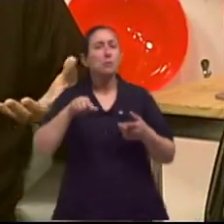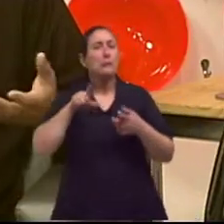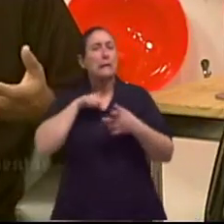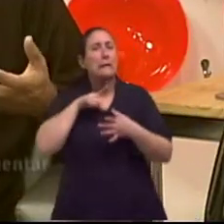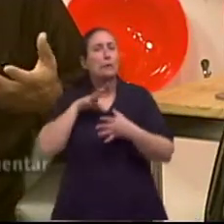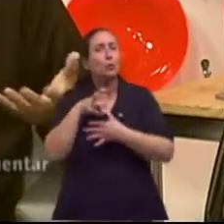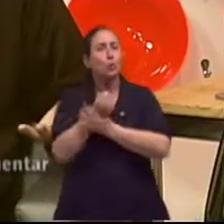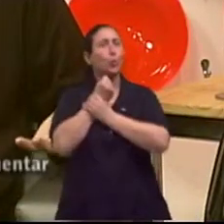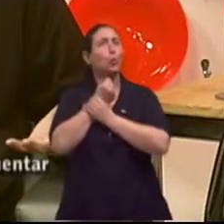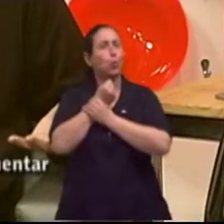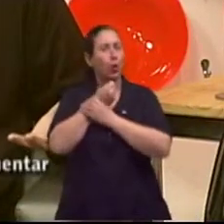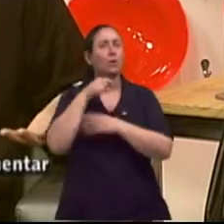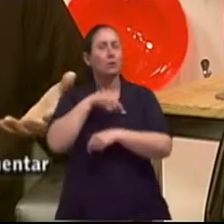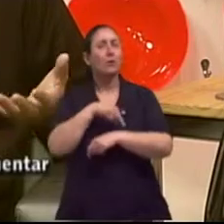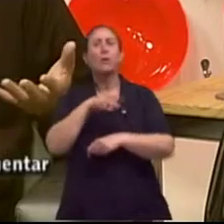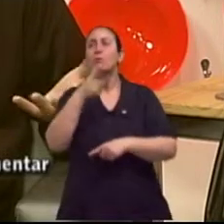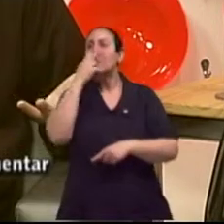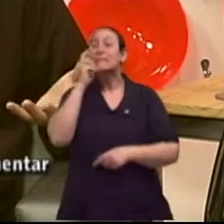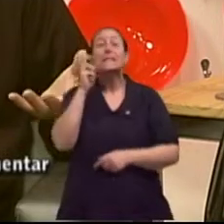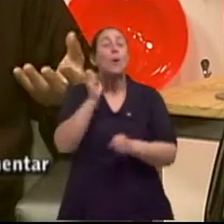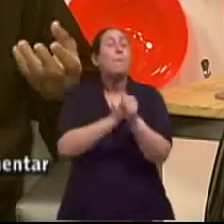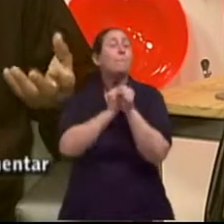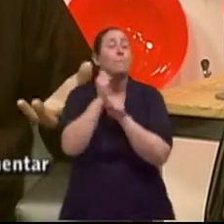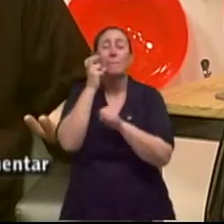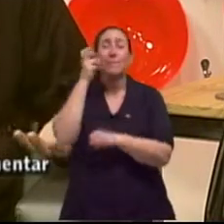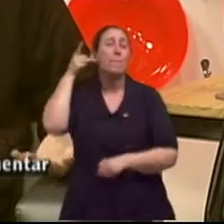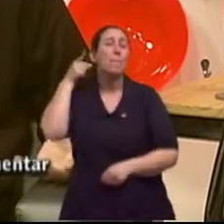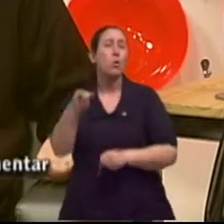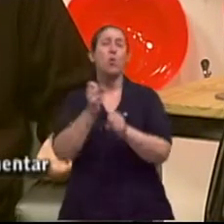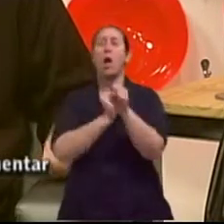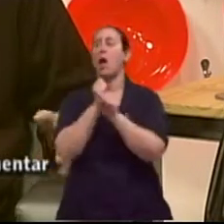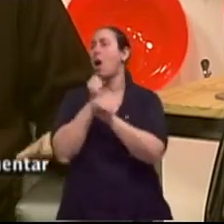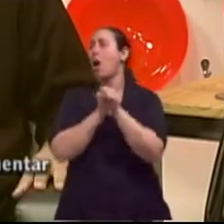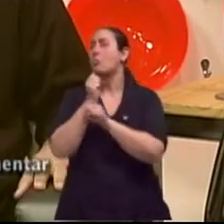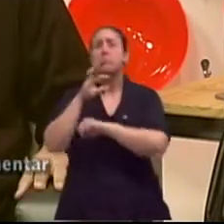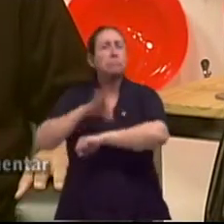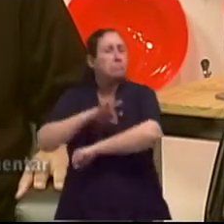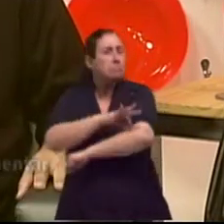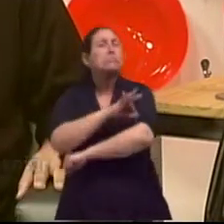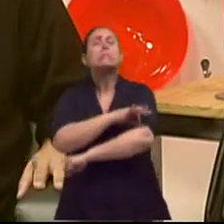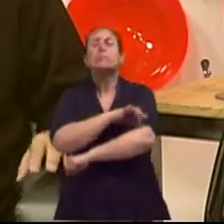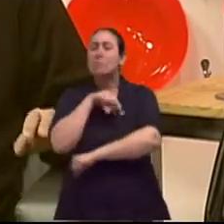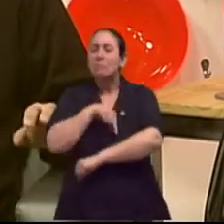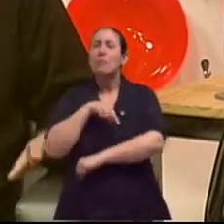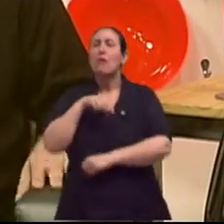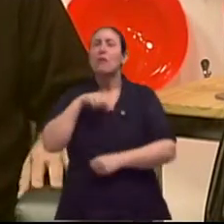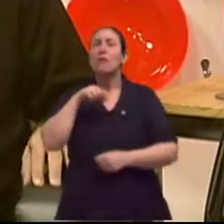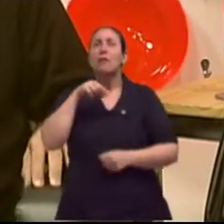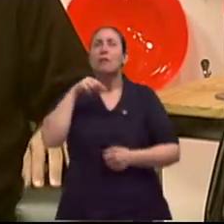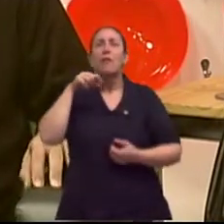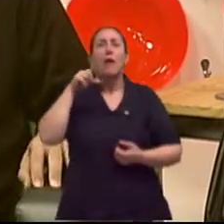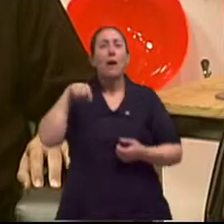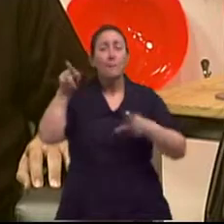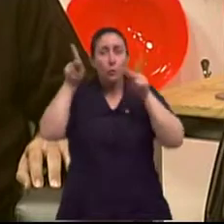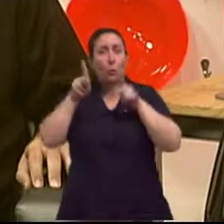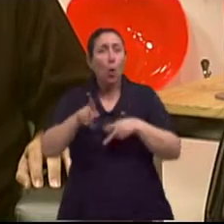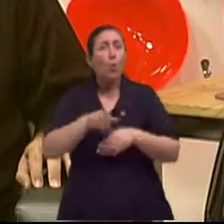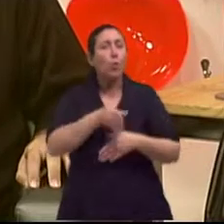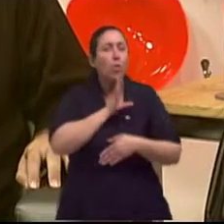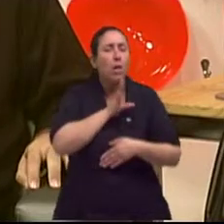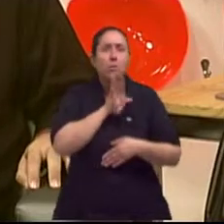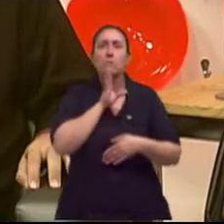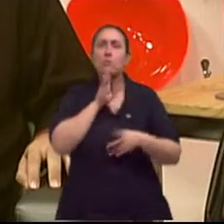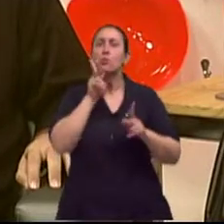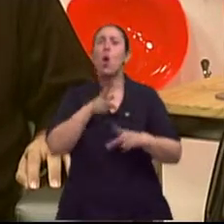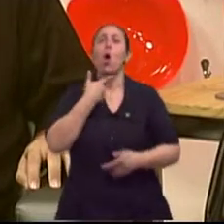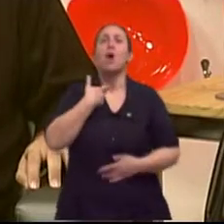por 5 mil anos se não tiver fundamento. Exatamente. E a acupuntura, quanto mais as pessoas conhecem, mais